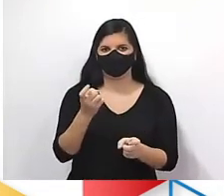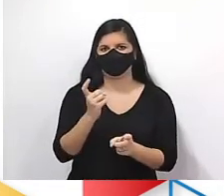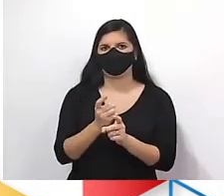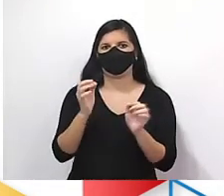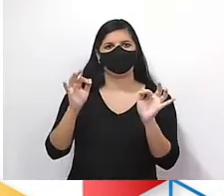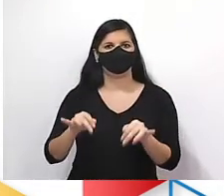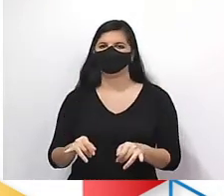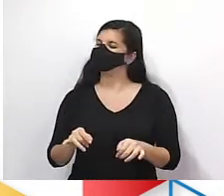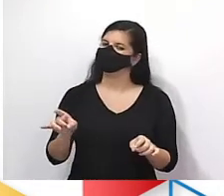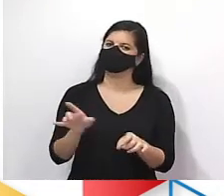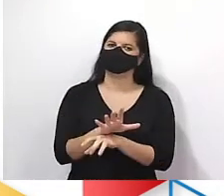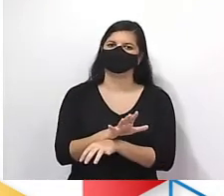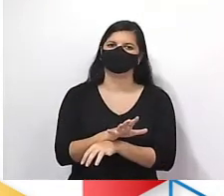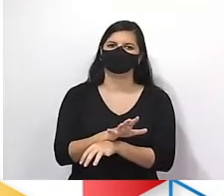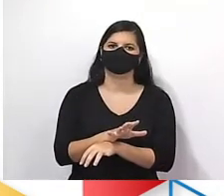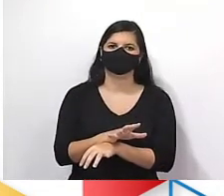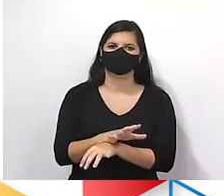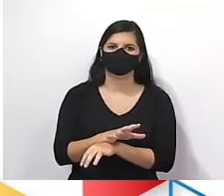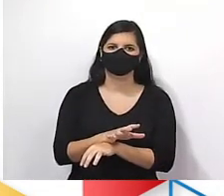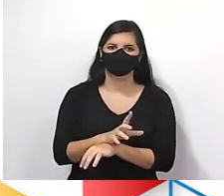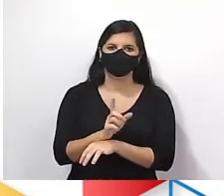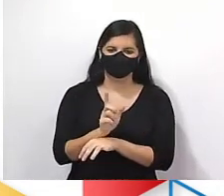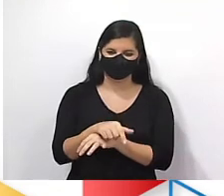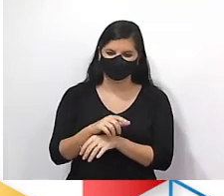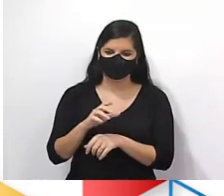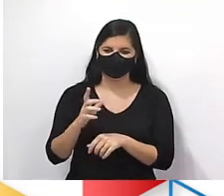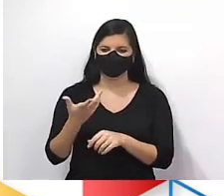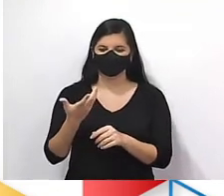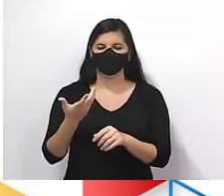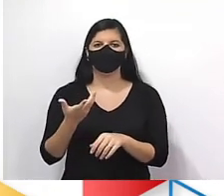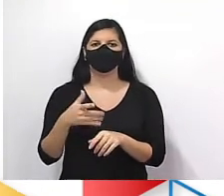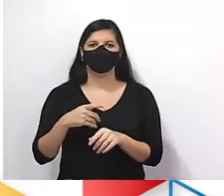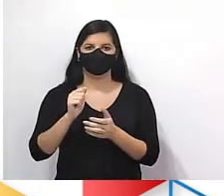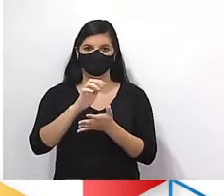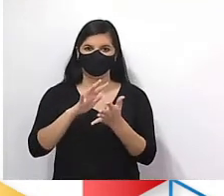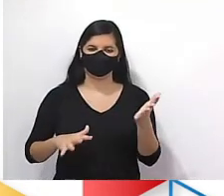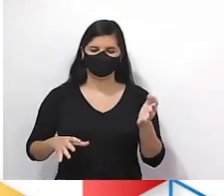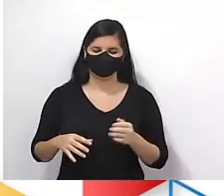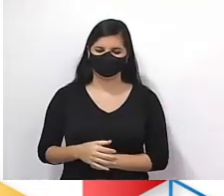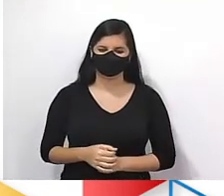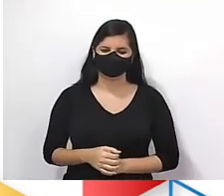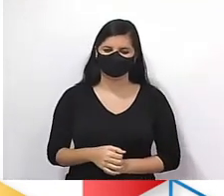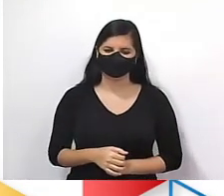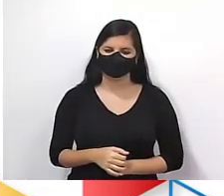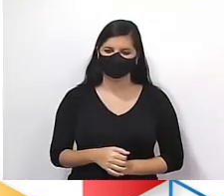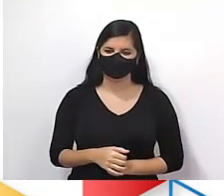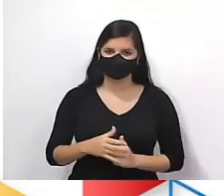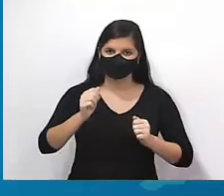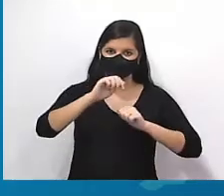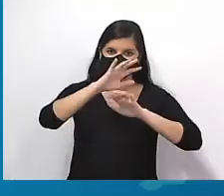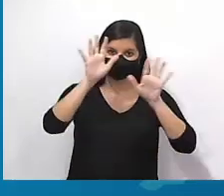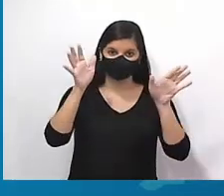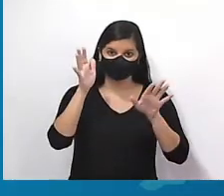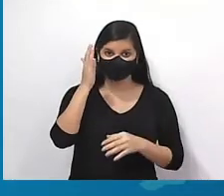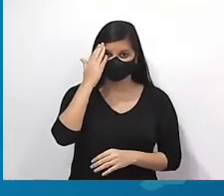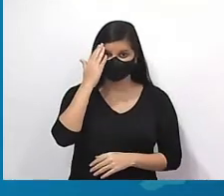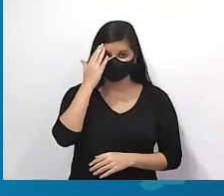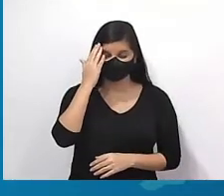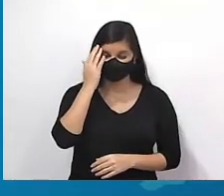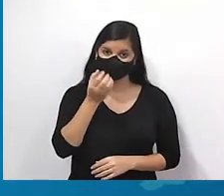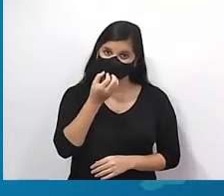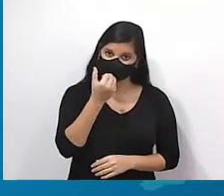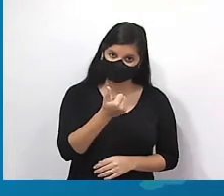Fim do fluxograma. Esse foi o curso da nossa atividade, tá bom? Ficou claro? Tá tranquilo pra você?